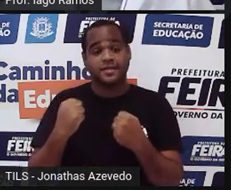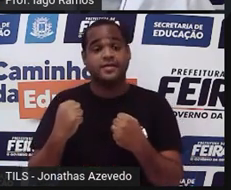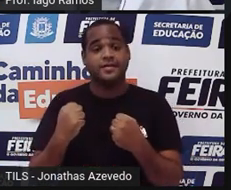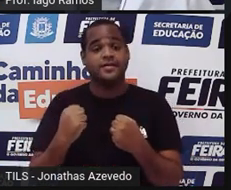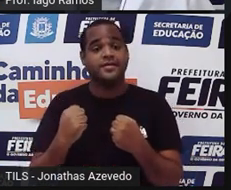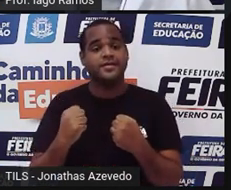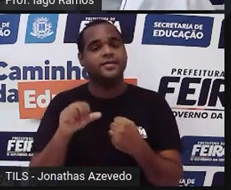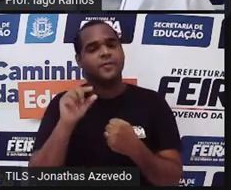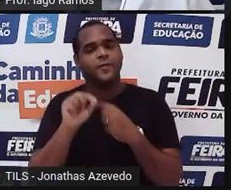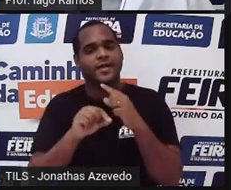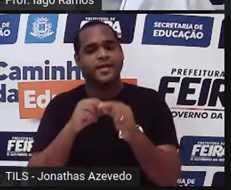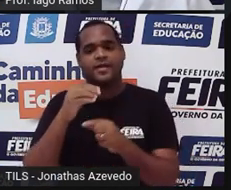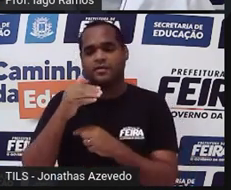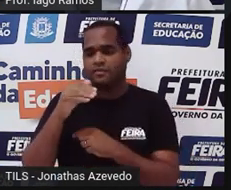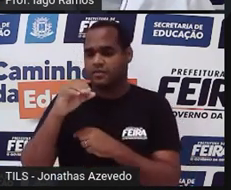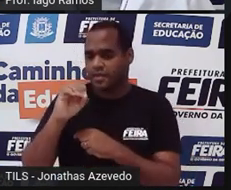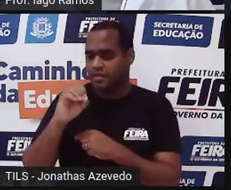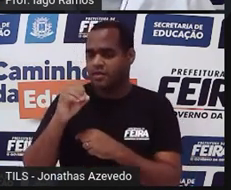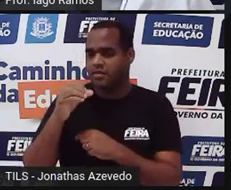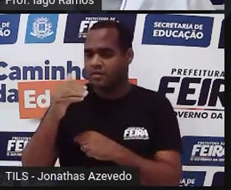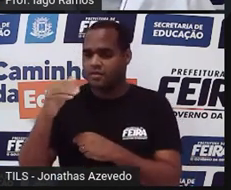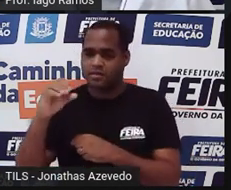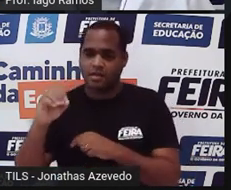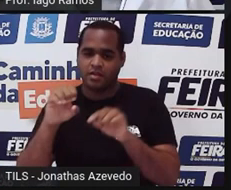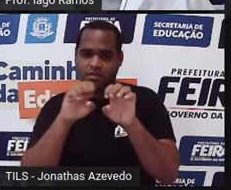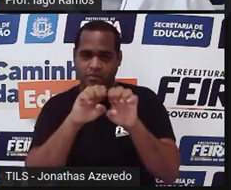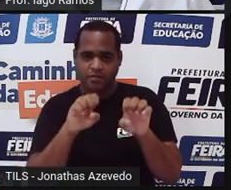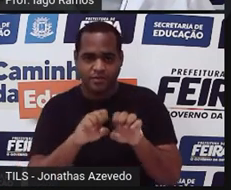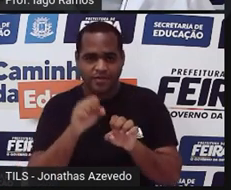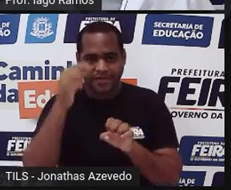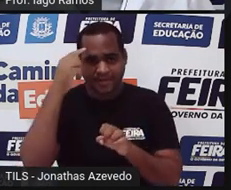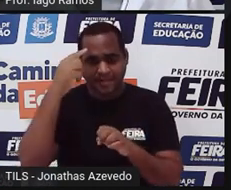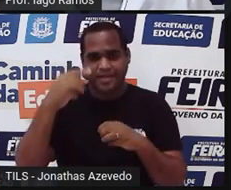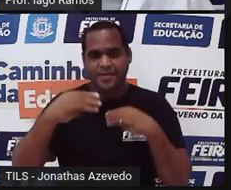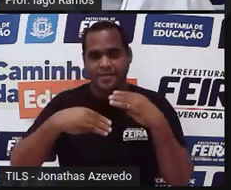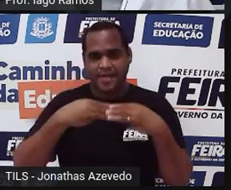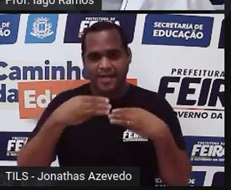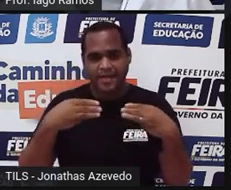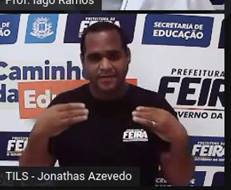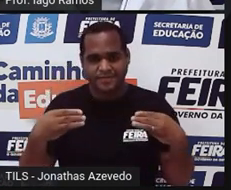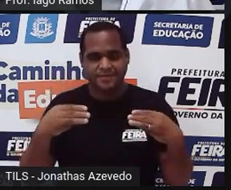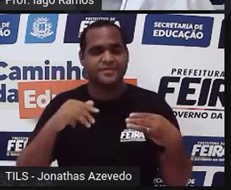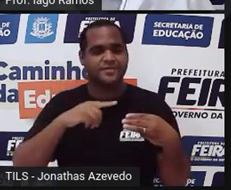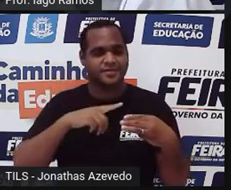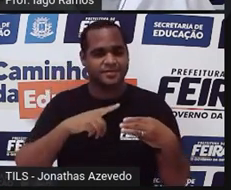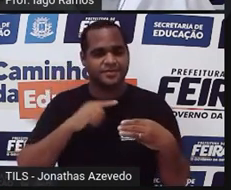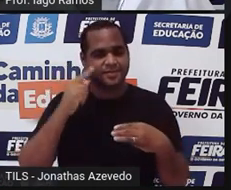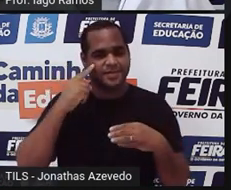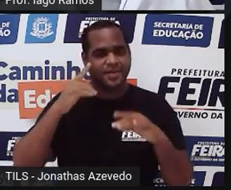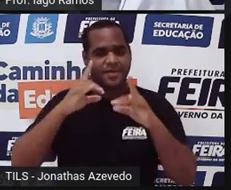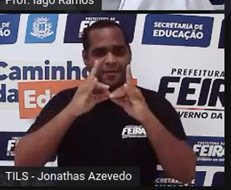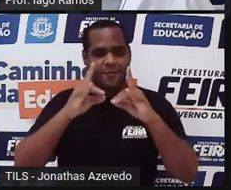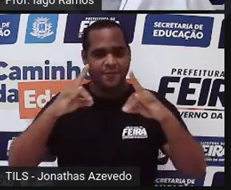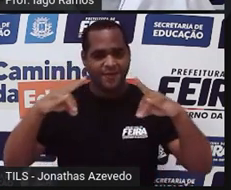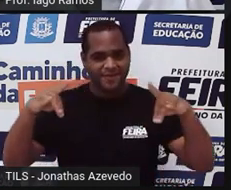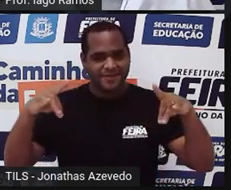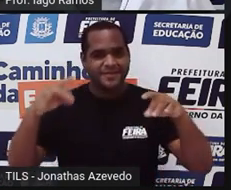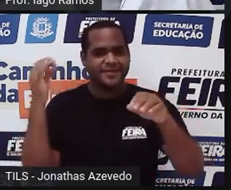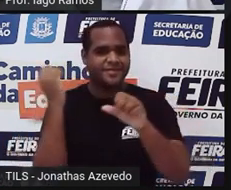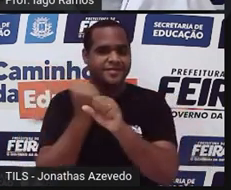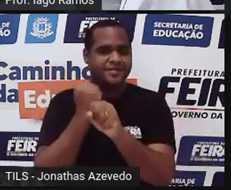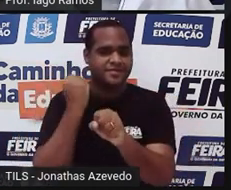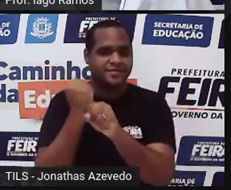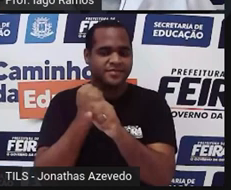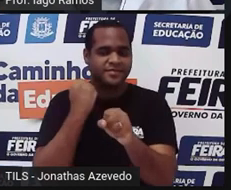de 10 em 10 estruturas de macarrão, em competições de construção de pontes, os triângulos estão presentes.